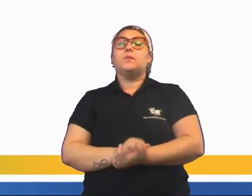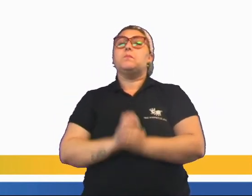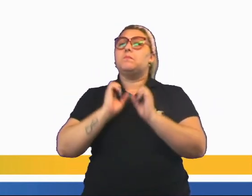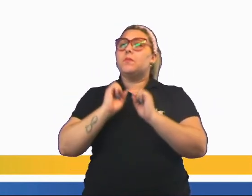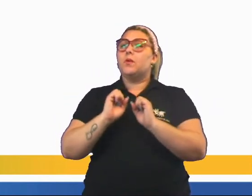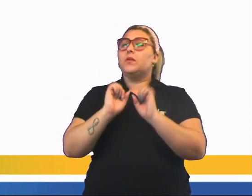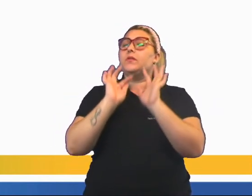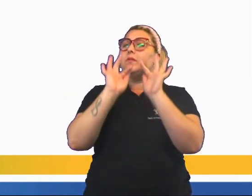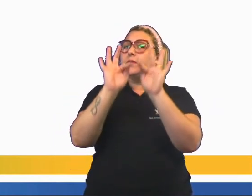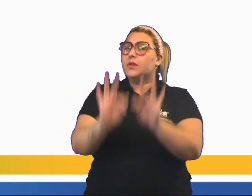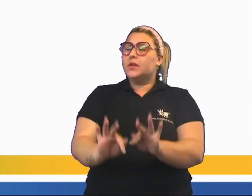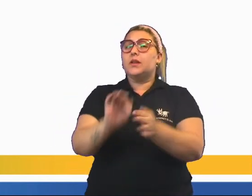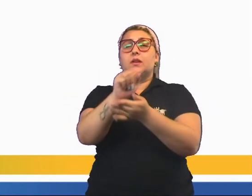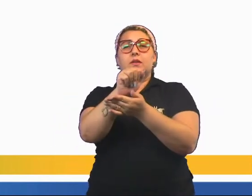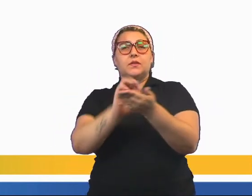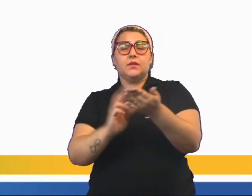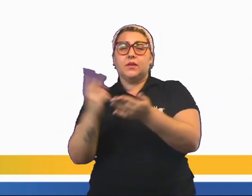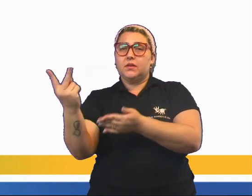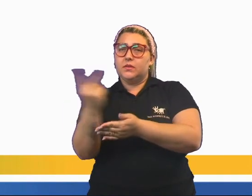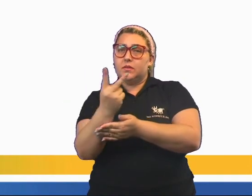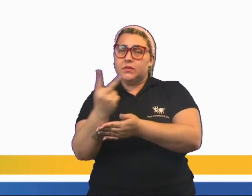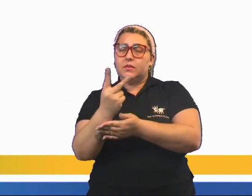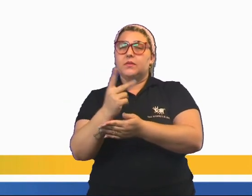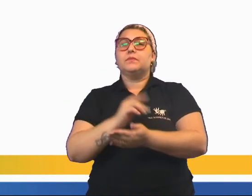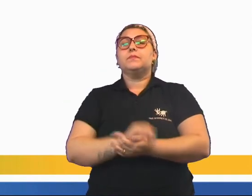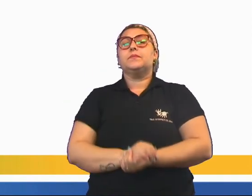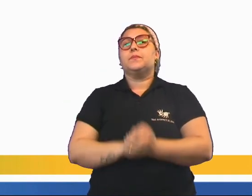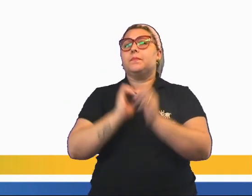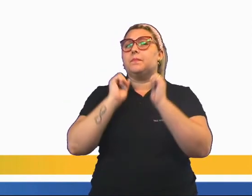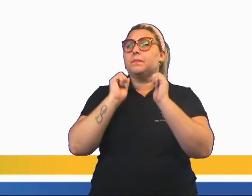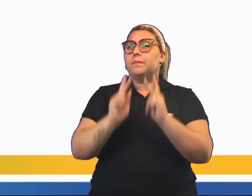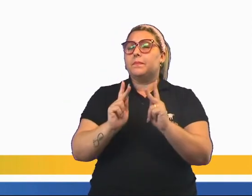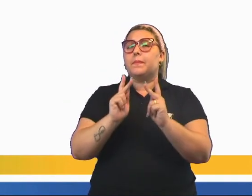você pode terminar essas duas atividades.